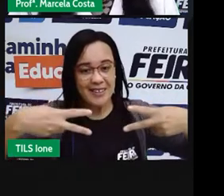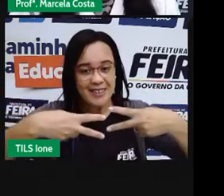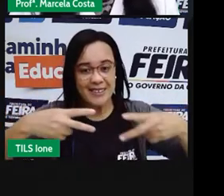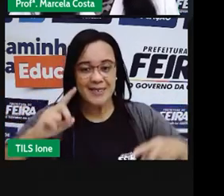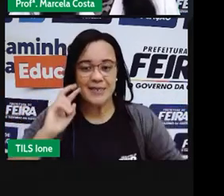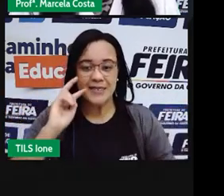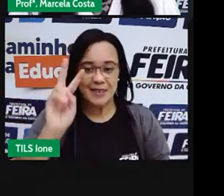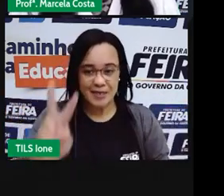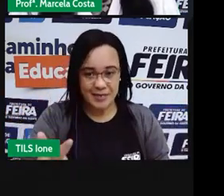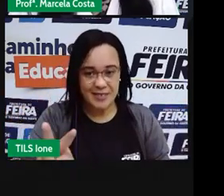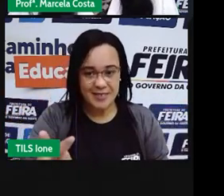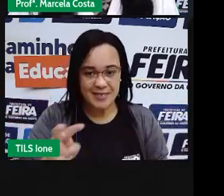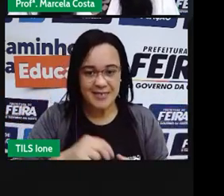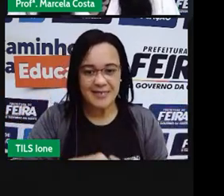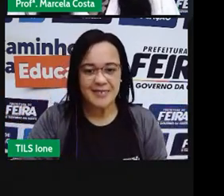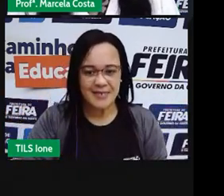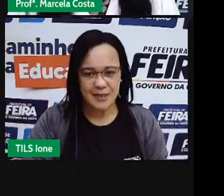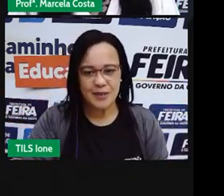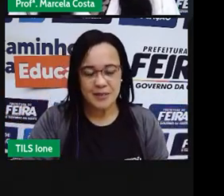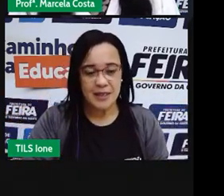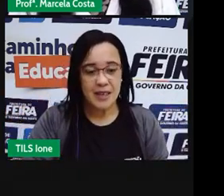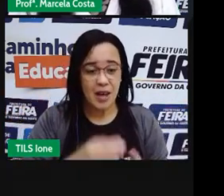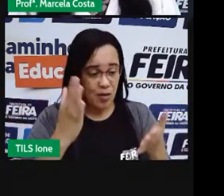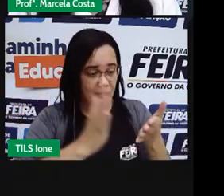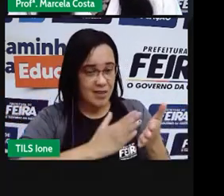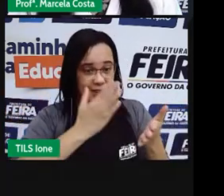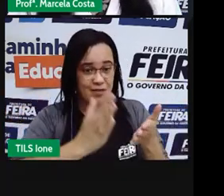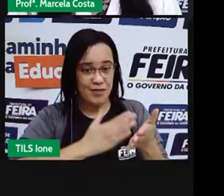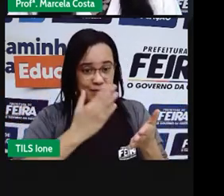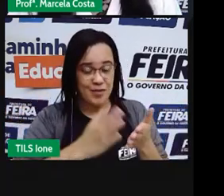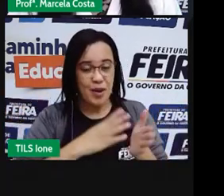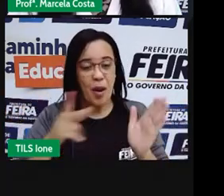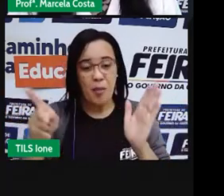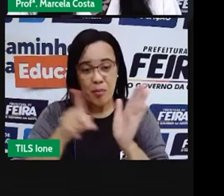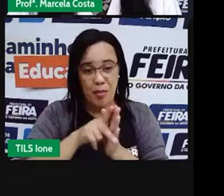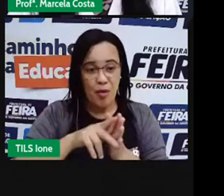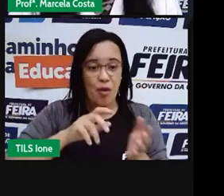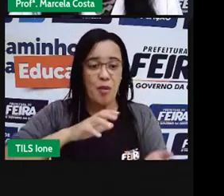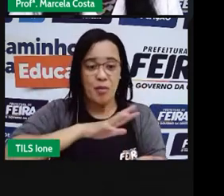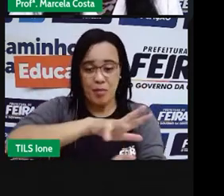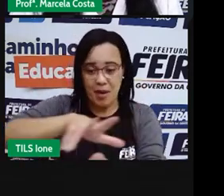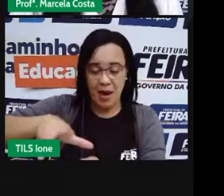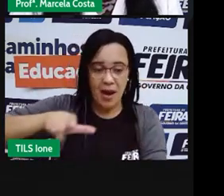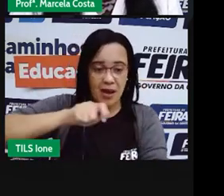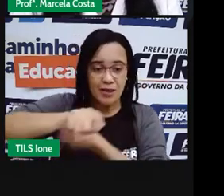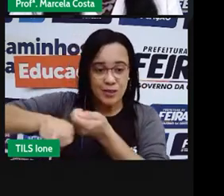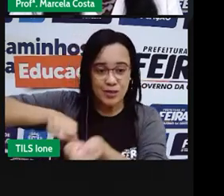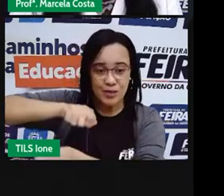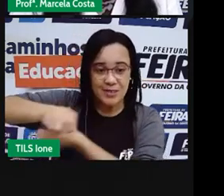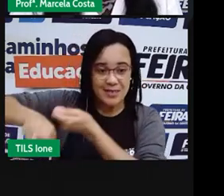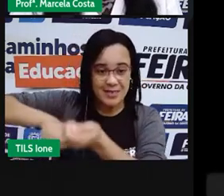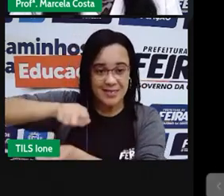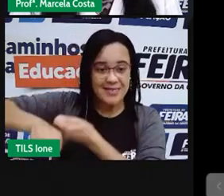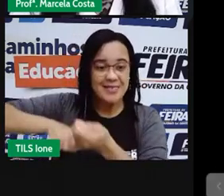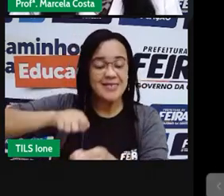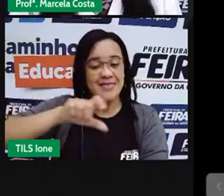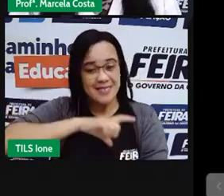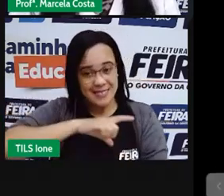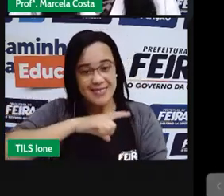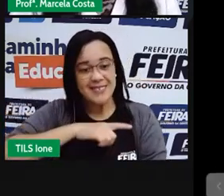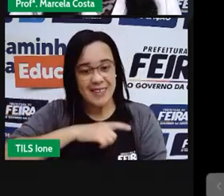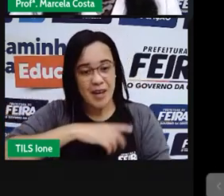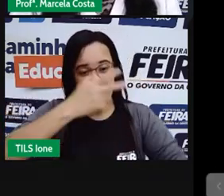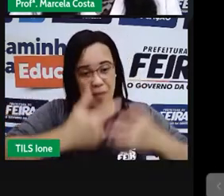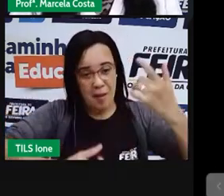É o Manual de Etiqueta Substantável, que está lá no site da UFICAR, que é a Universidade Federal de FICAR. É um manual